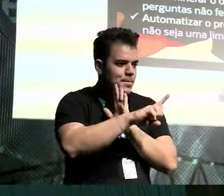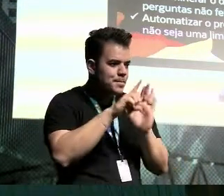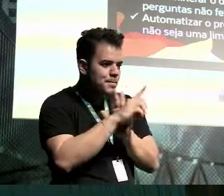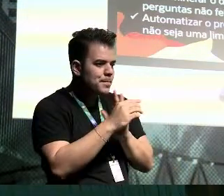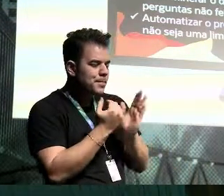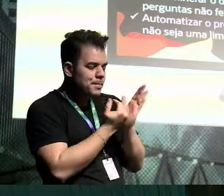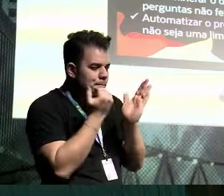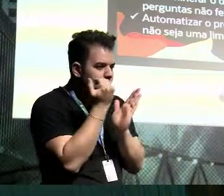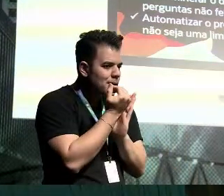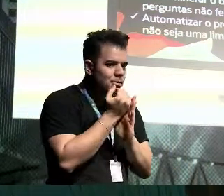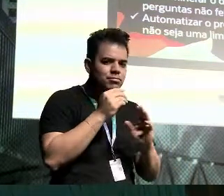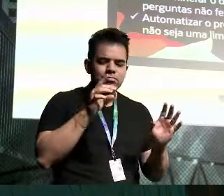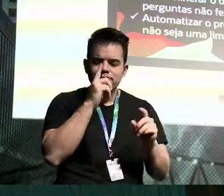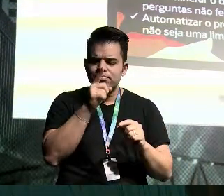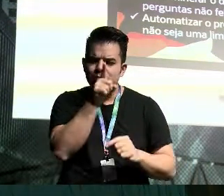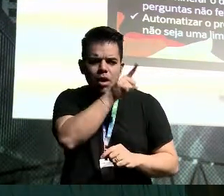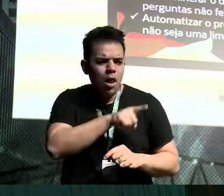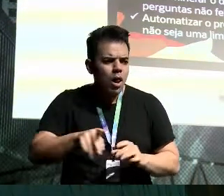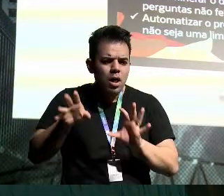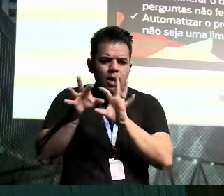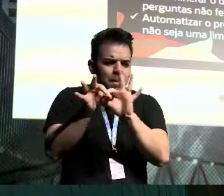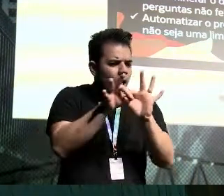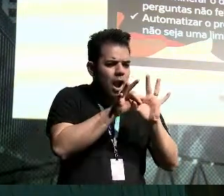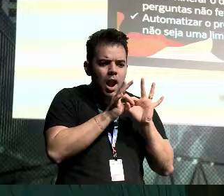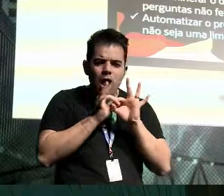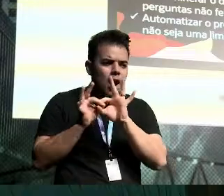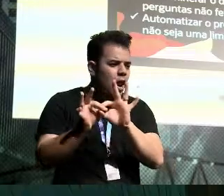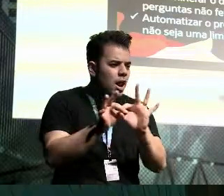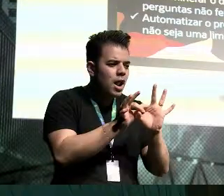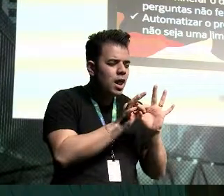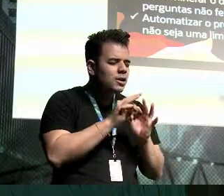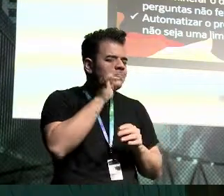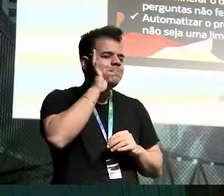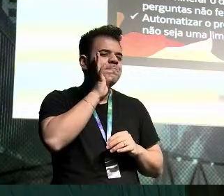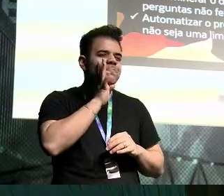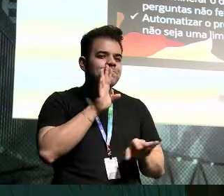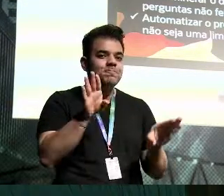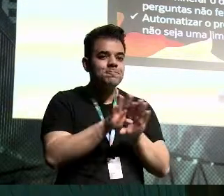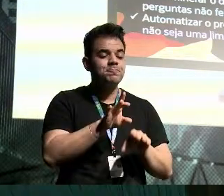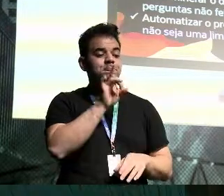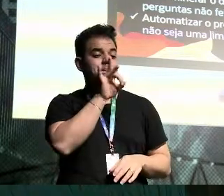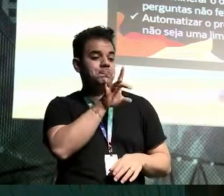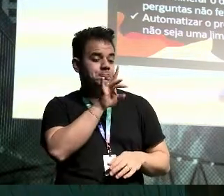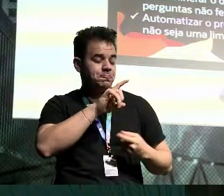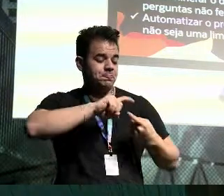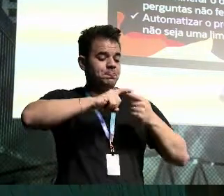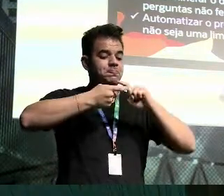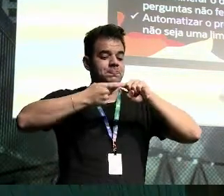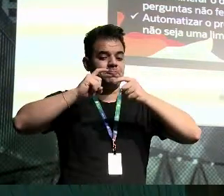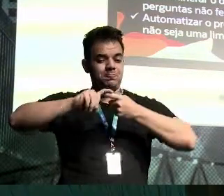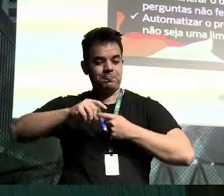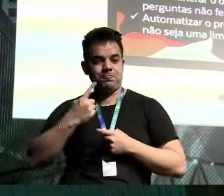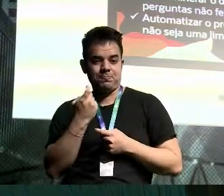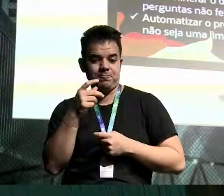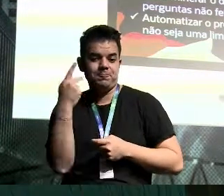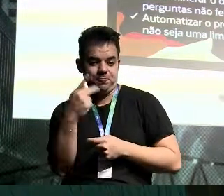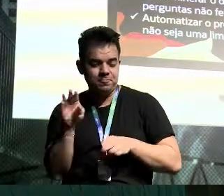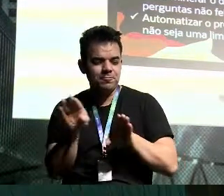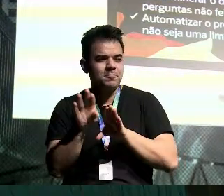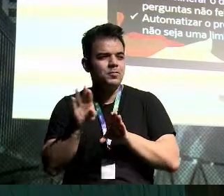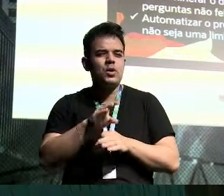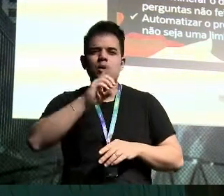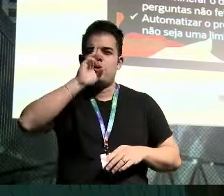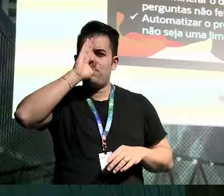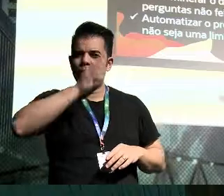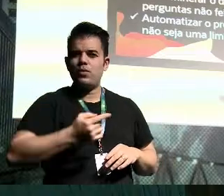respostas anteriores. Então, isso é um ciclo virtuoso muito legal. E automatizar o processo é o único caminho para que ele não seja uma